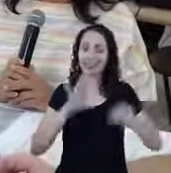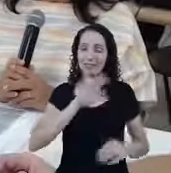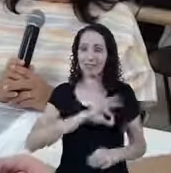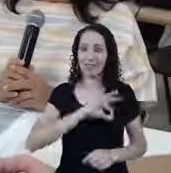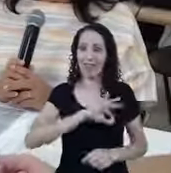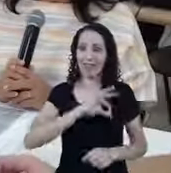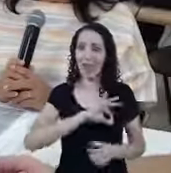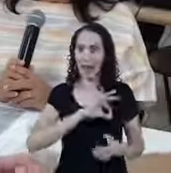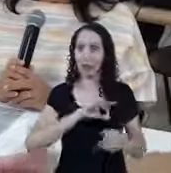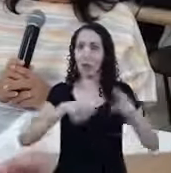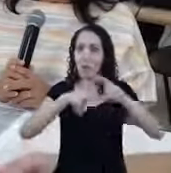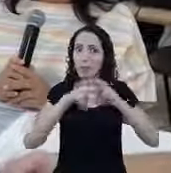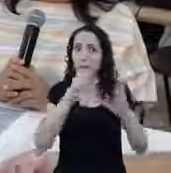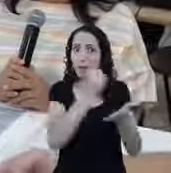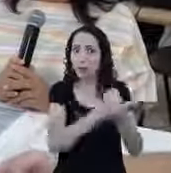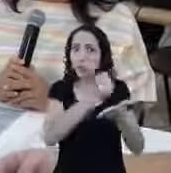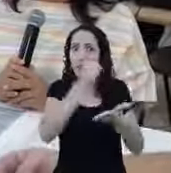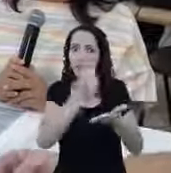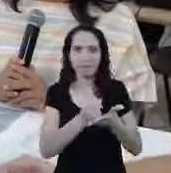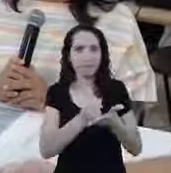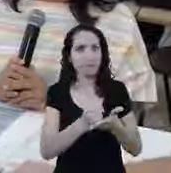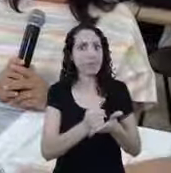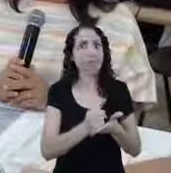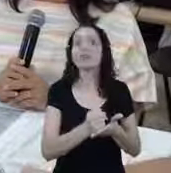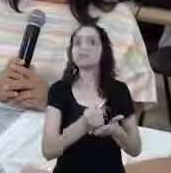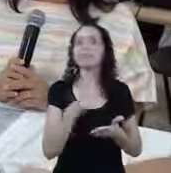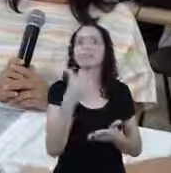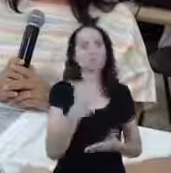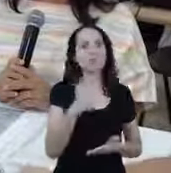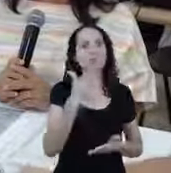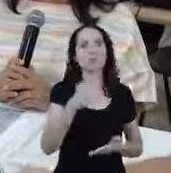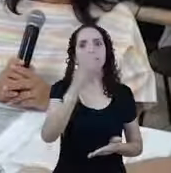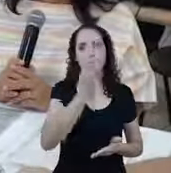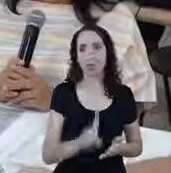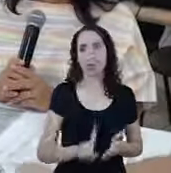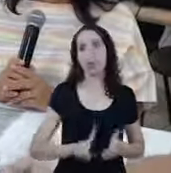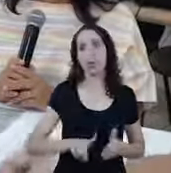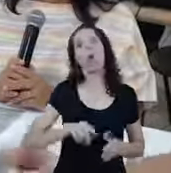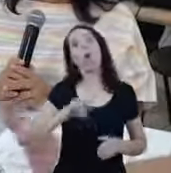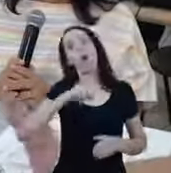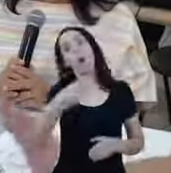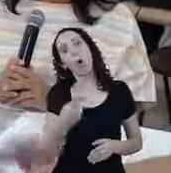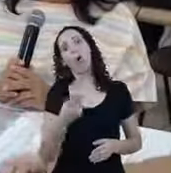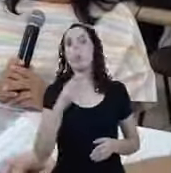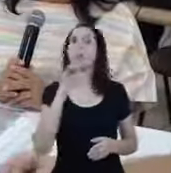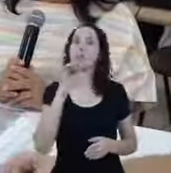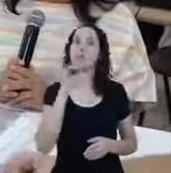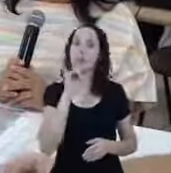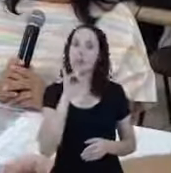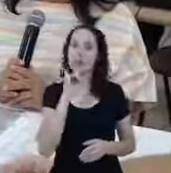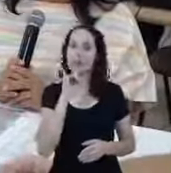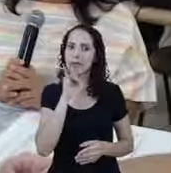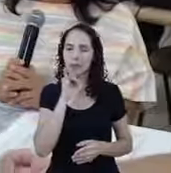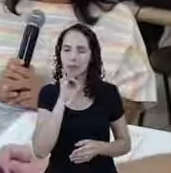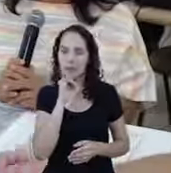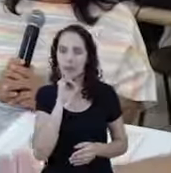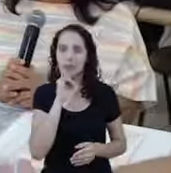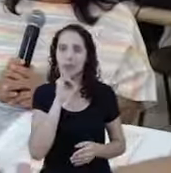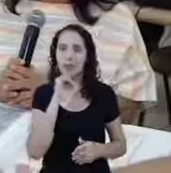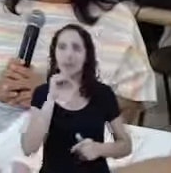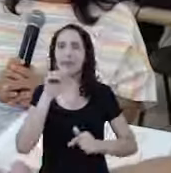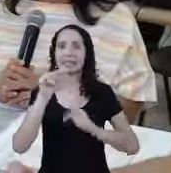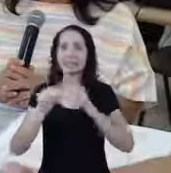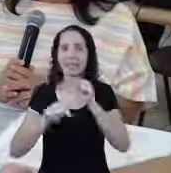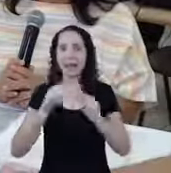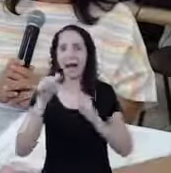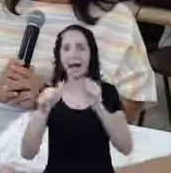Contrato de trabalho Formal Ela não tem direito Agora, o trabalhador Por exemplo Ela é diarista Ela é diarista Ela vai uma ou